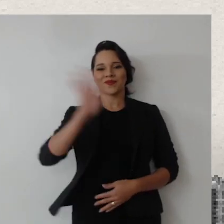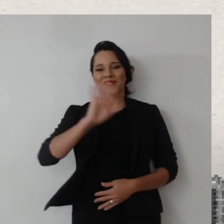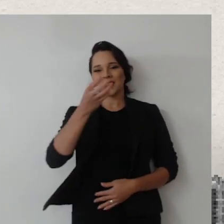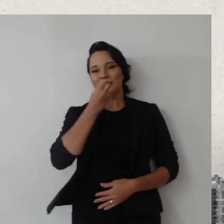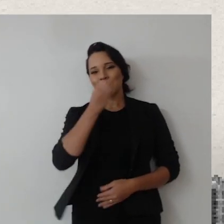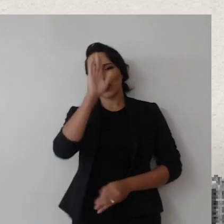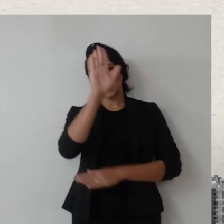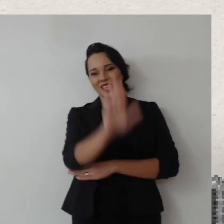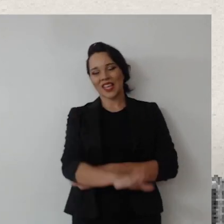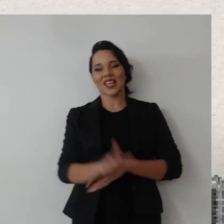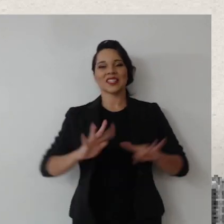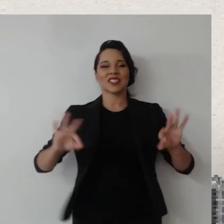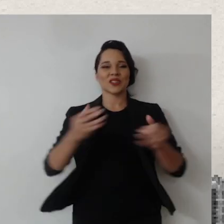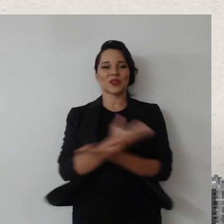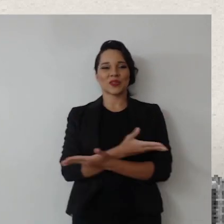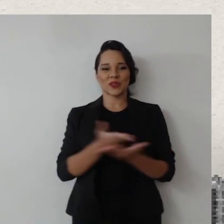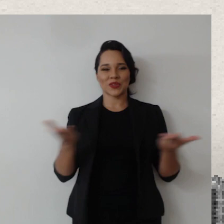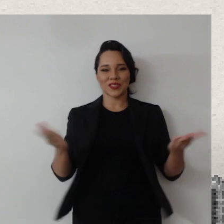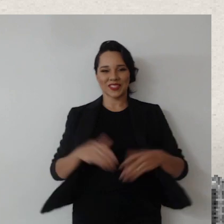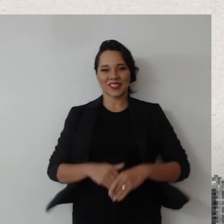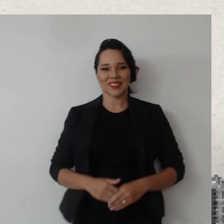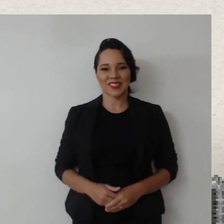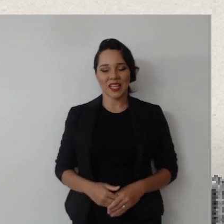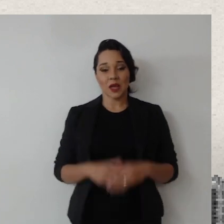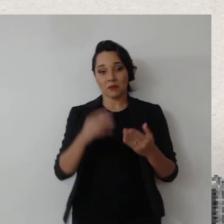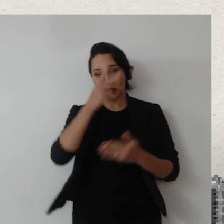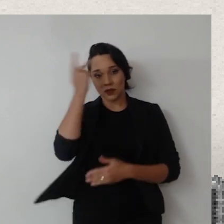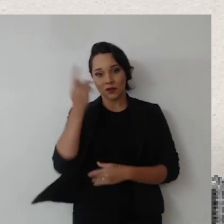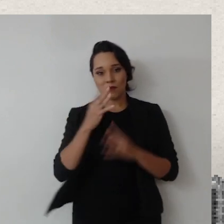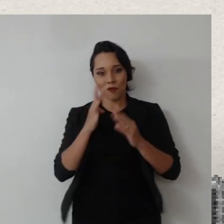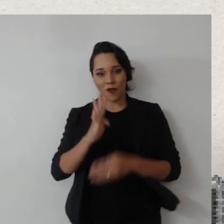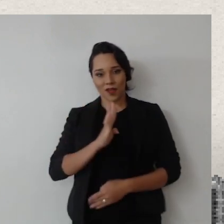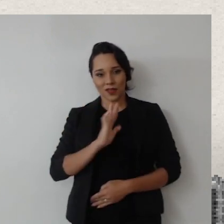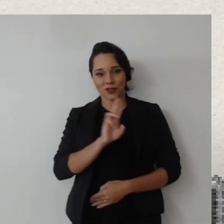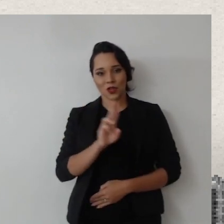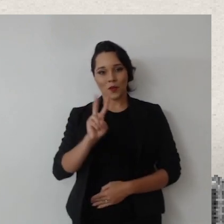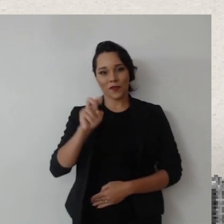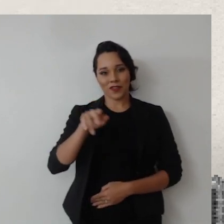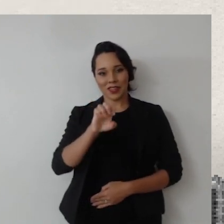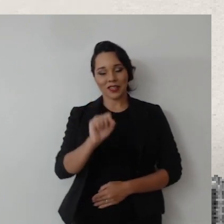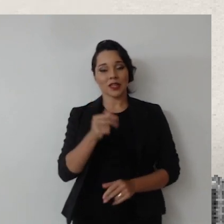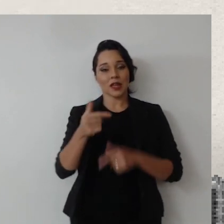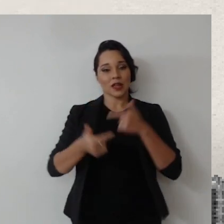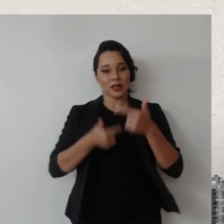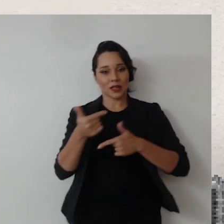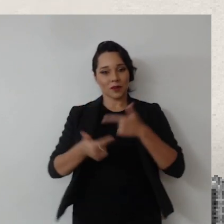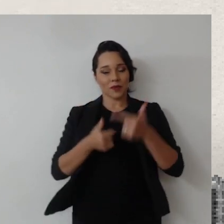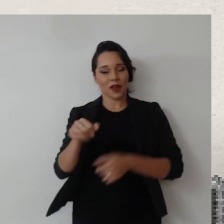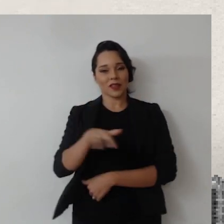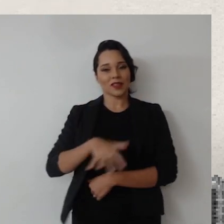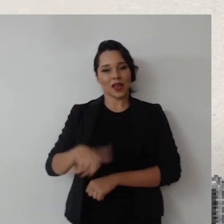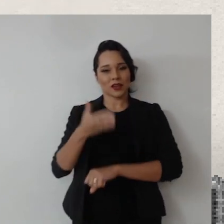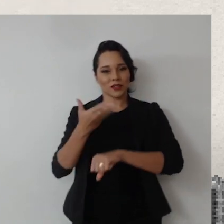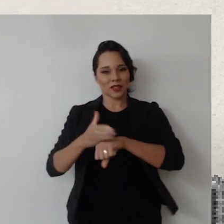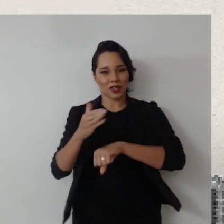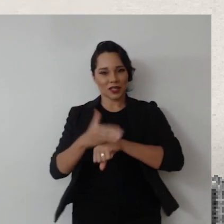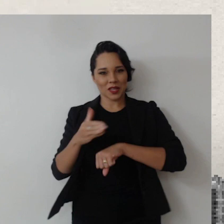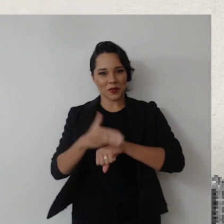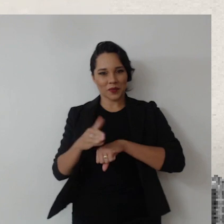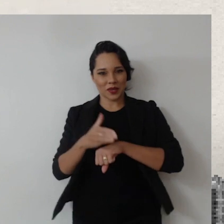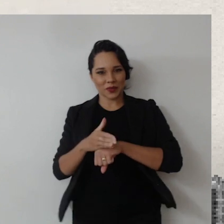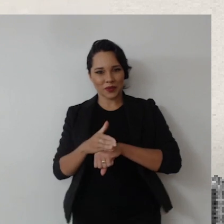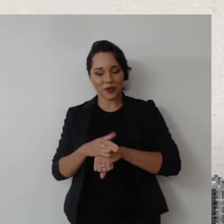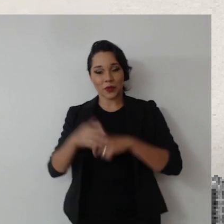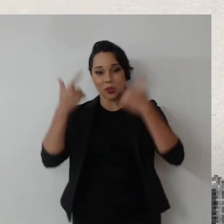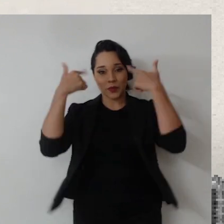Olá, muito boa tarde a todos e a todas. Para quem não me conhece, meu nome é Vanessa, eu trabalho no SEDAP, que é a área de capacitação aqui no